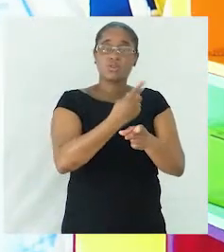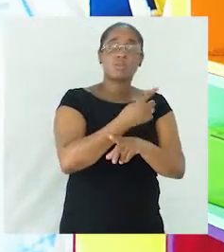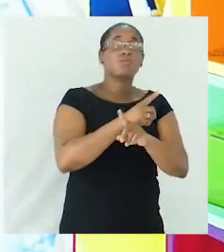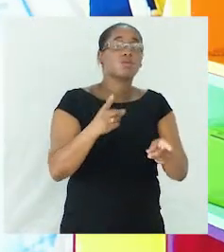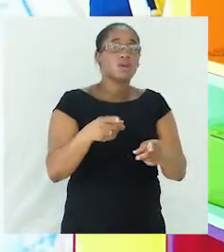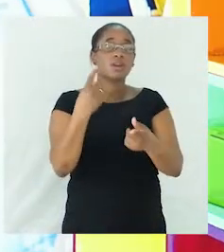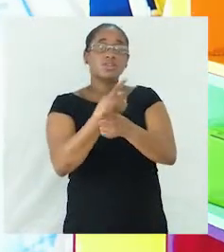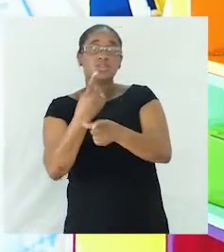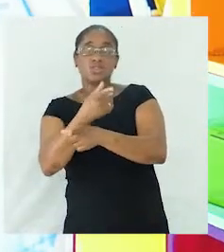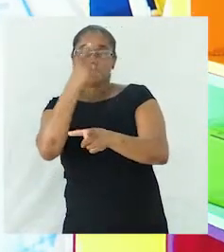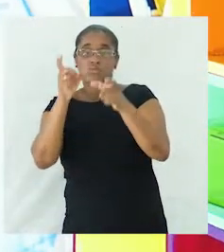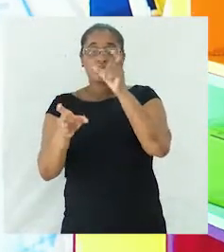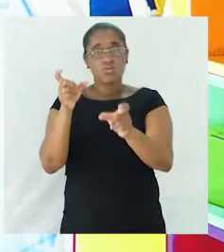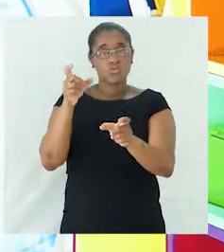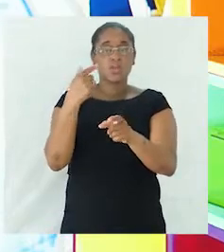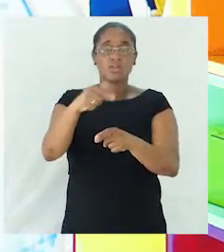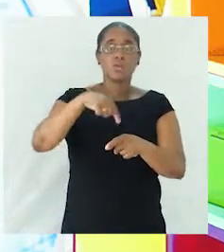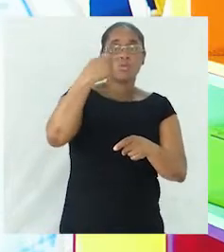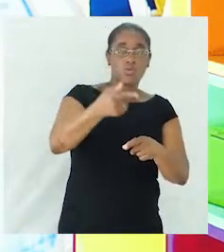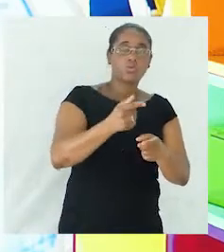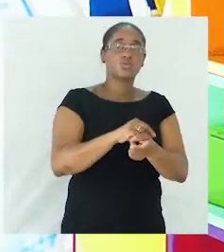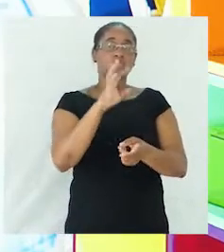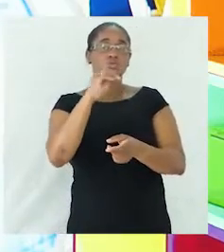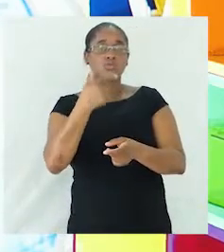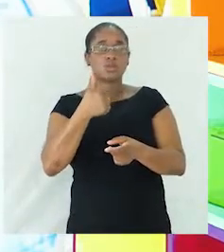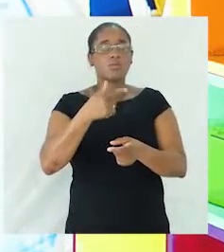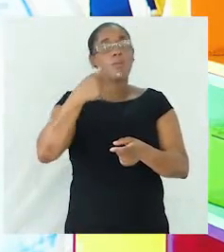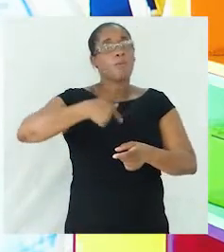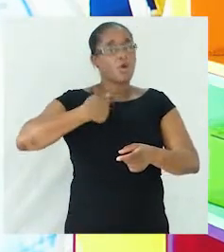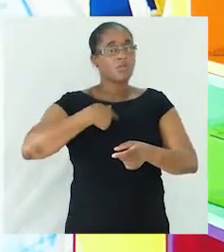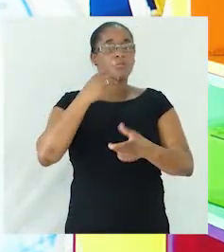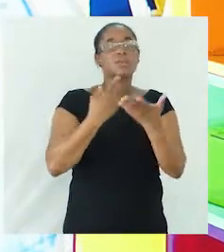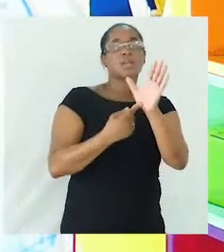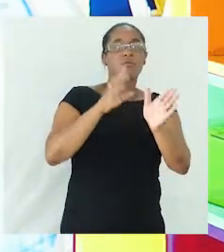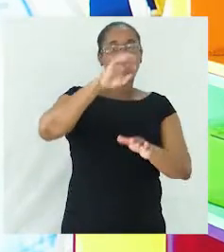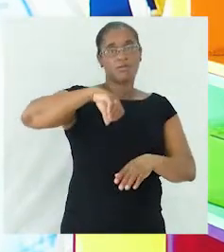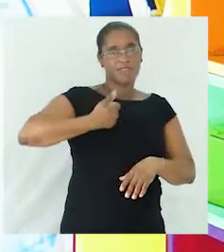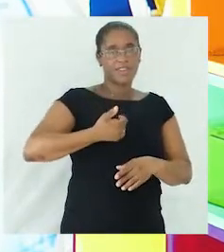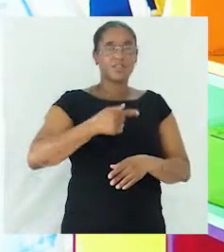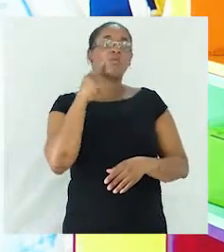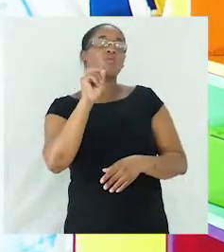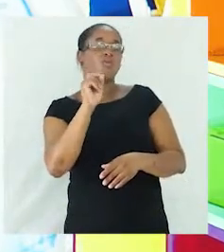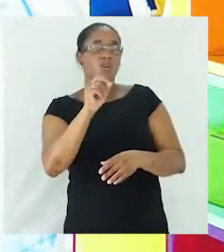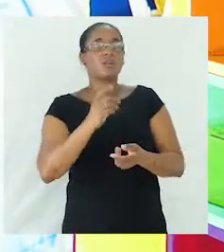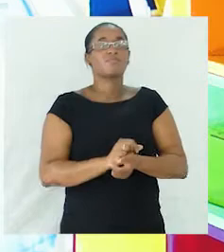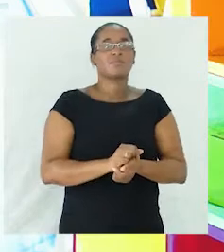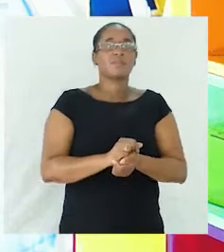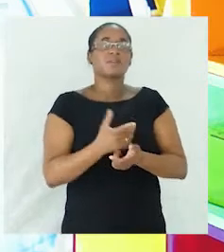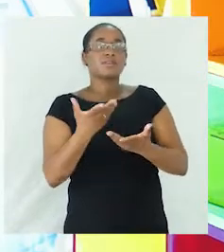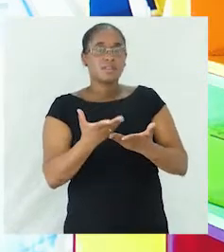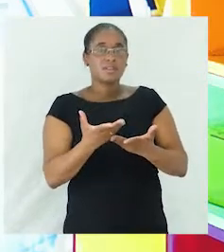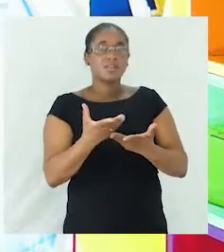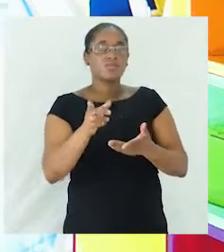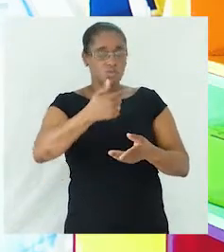como existem outros substantivos próprios. Cabe-o ver que é um substantivo próprio do nosso país. Os substantivos próprios, como nós